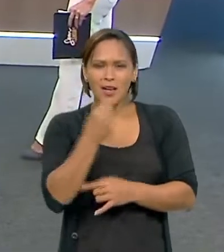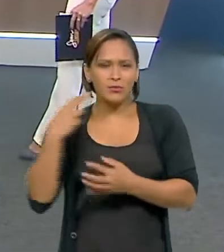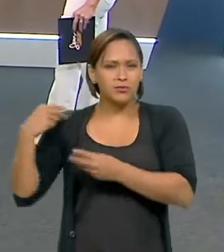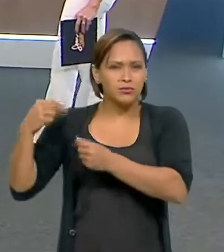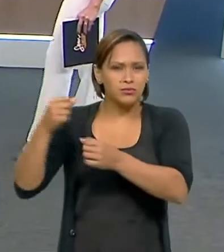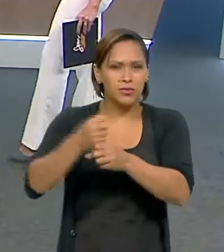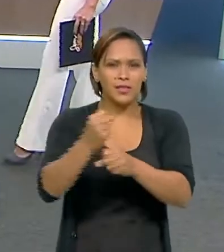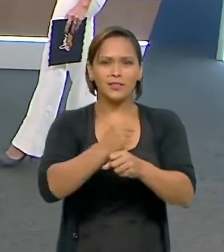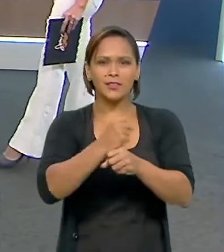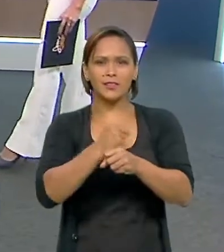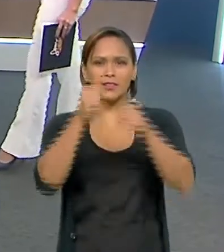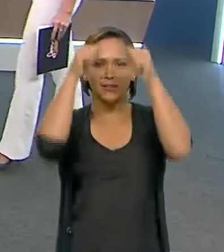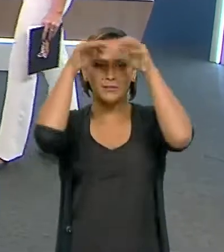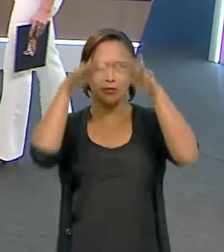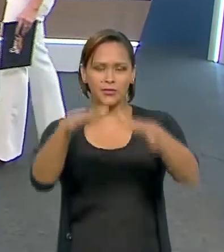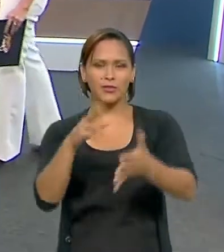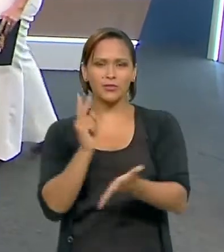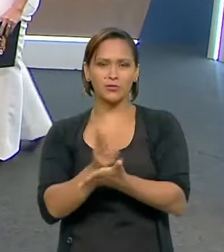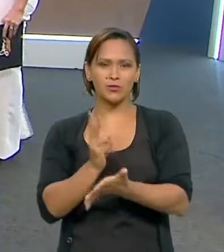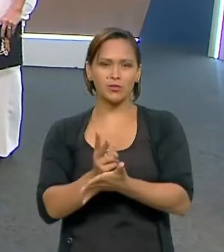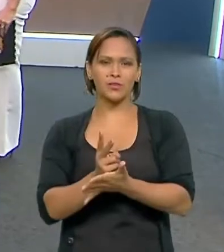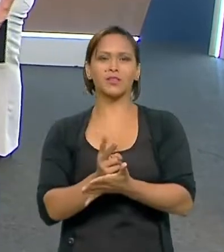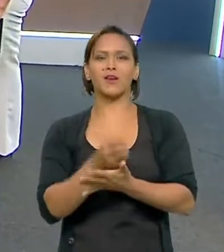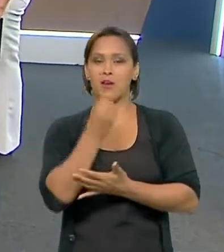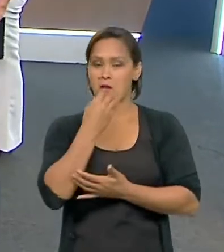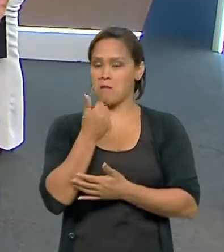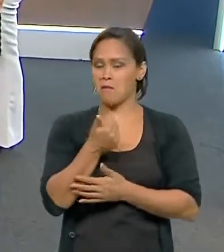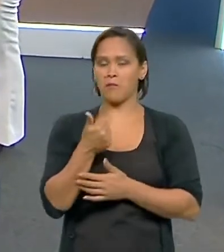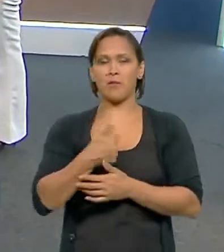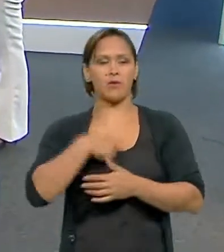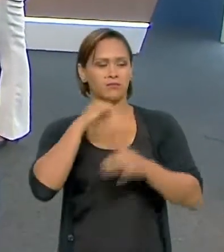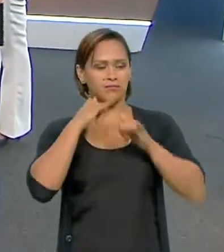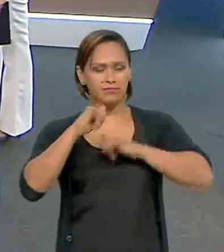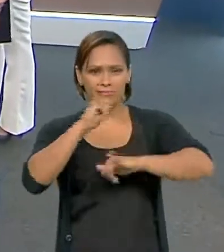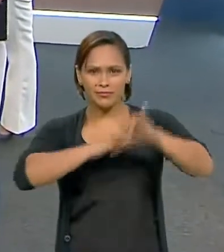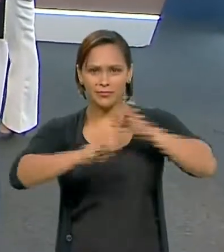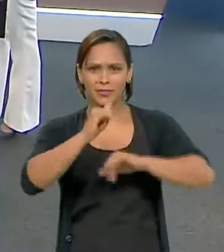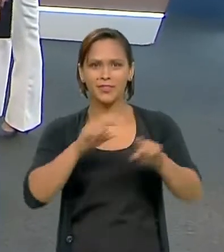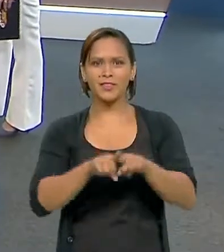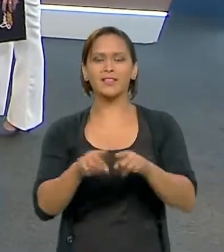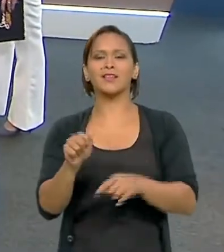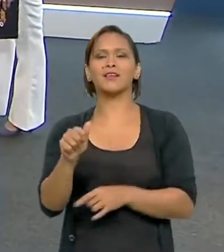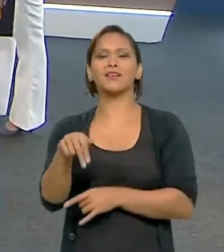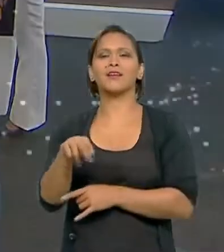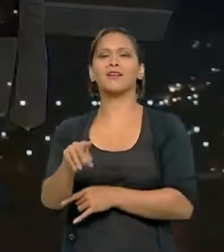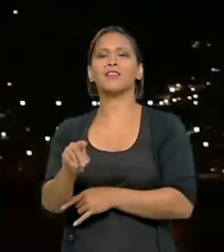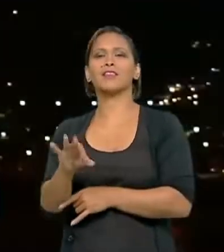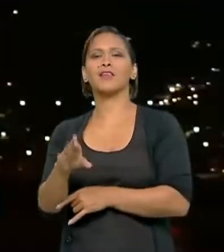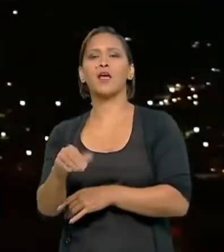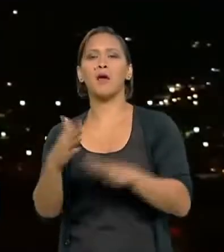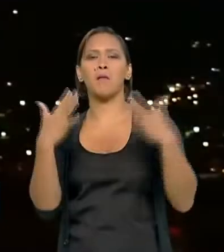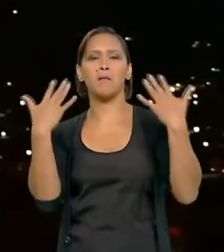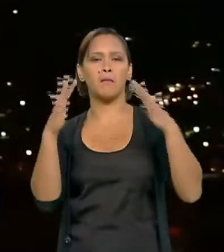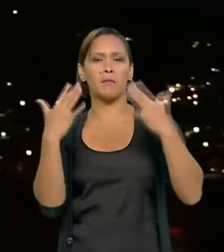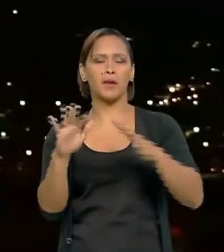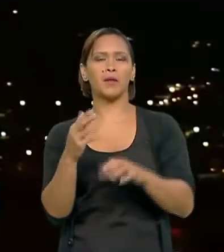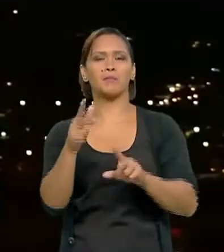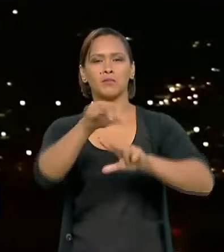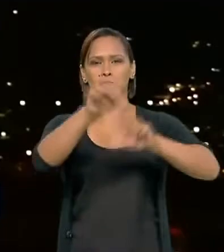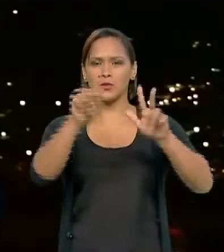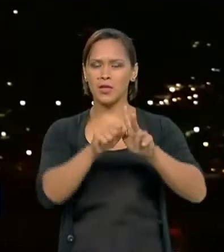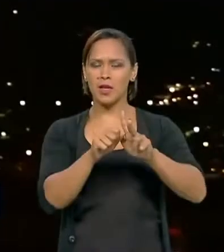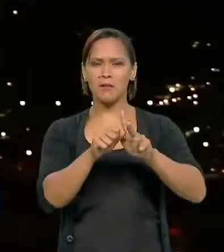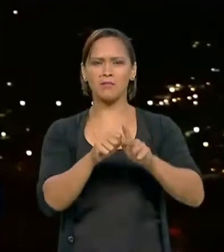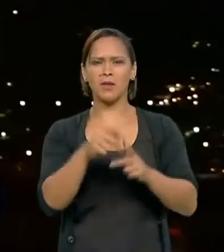te abençoe sempre. Olha aí, boas energias e bons fluidos para o senhor. A Andréia Nunes, parabéns pelo programa. General Heleno, ser humano